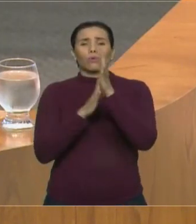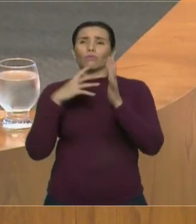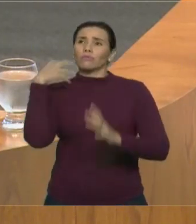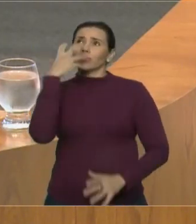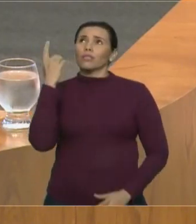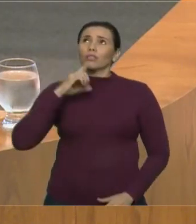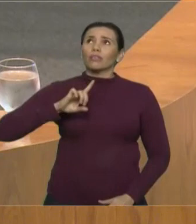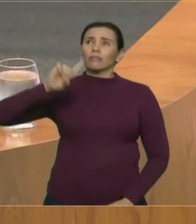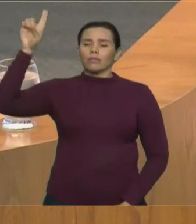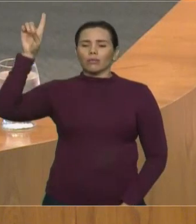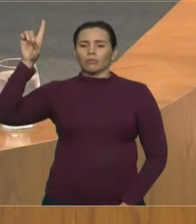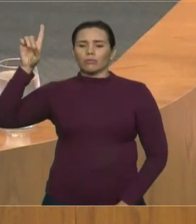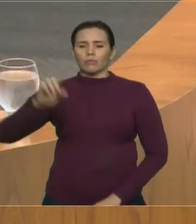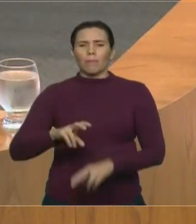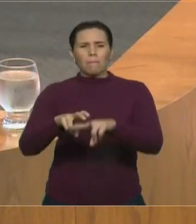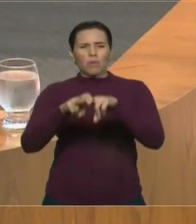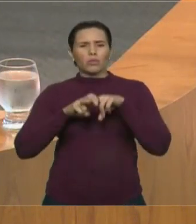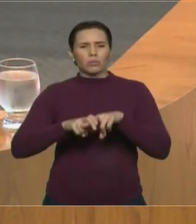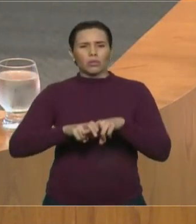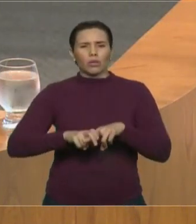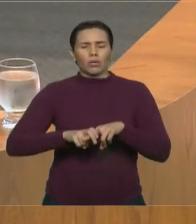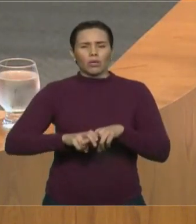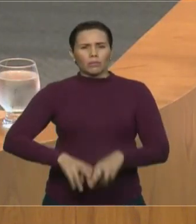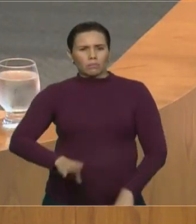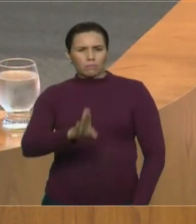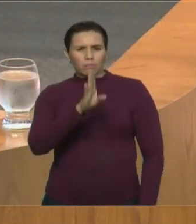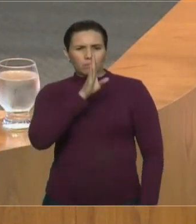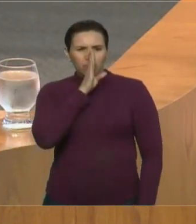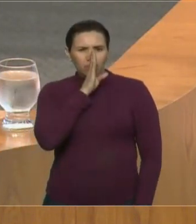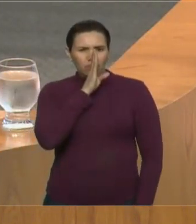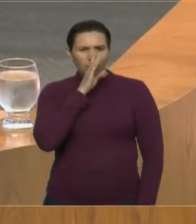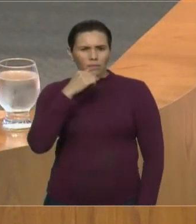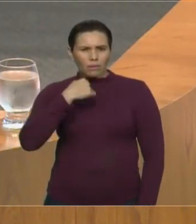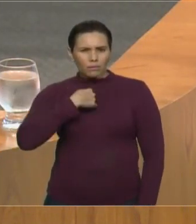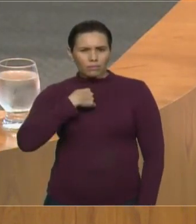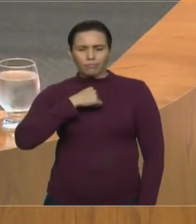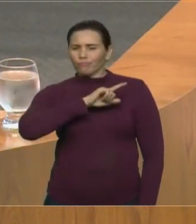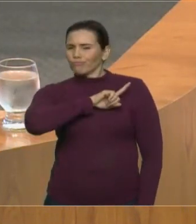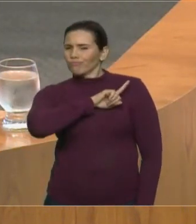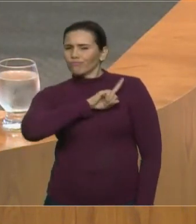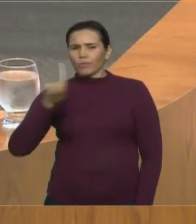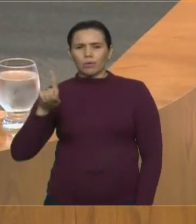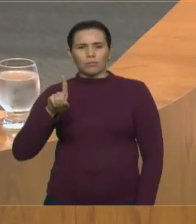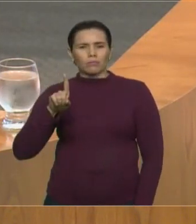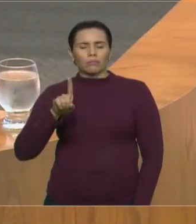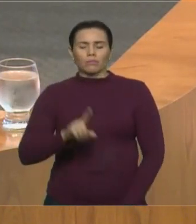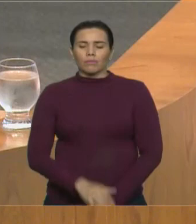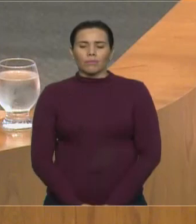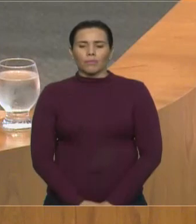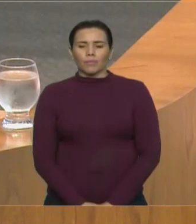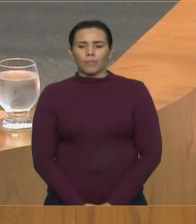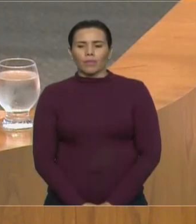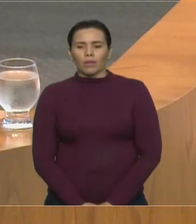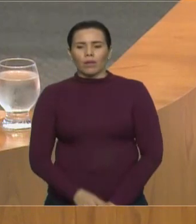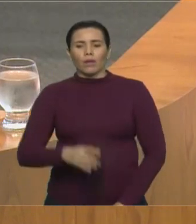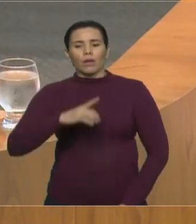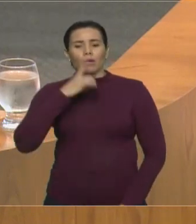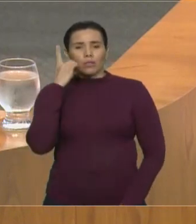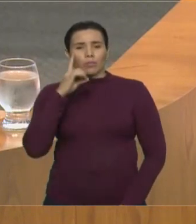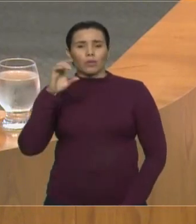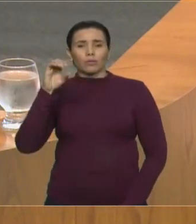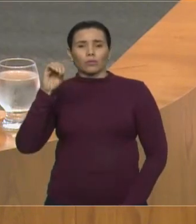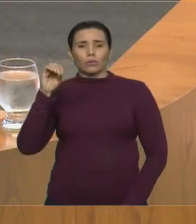ninguém vai me calar, porque aqui, como o deputado Otelino fala, aqui é uma casa